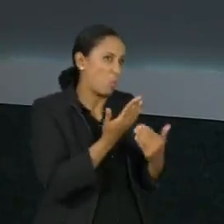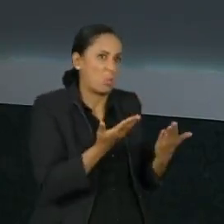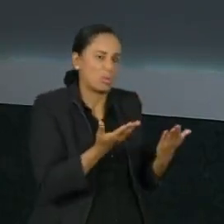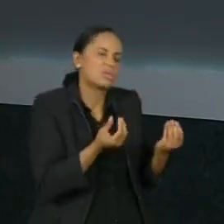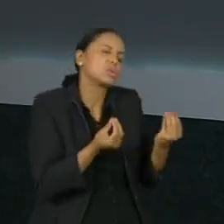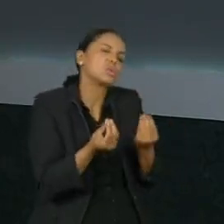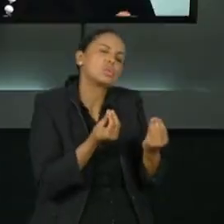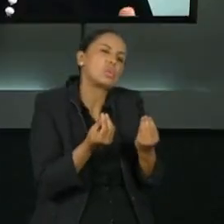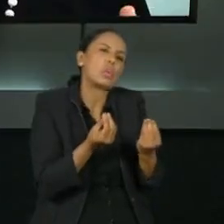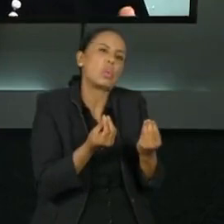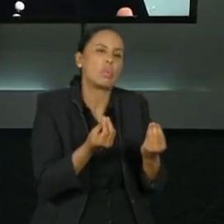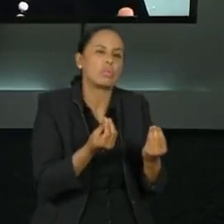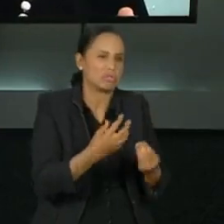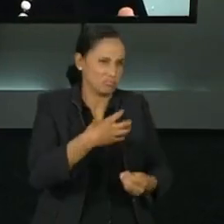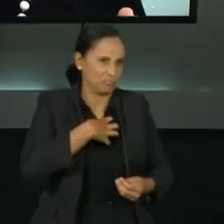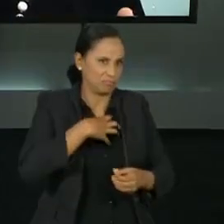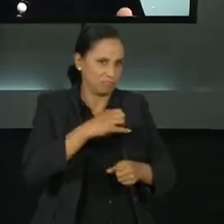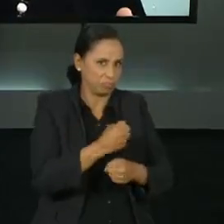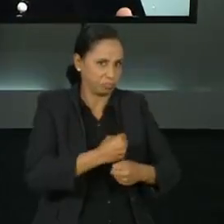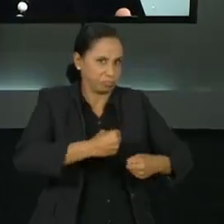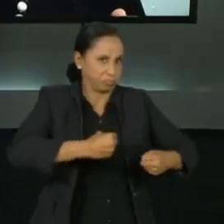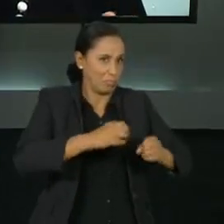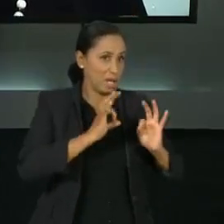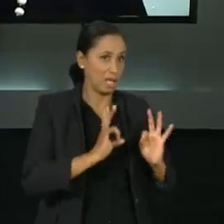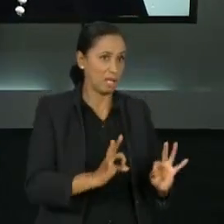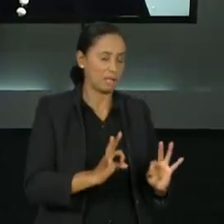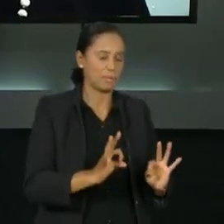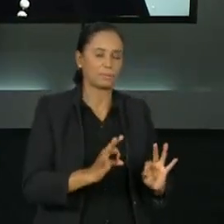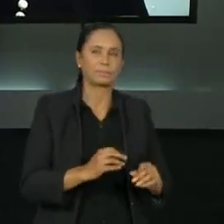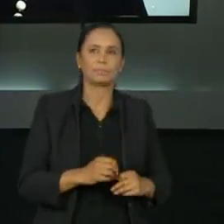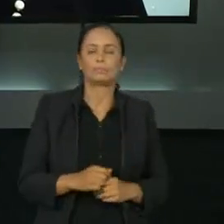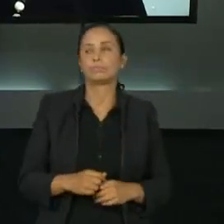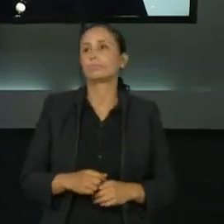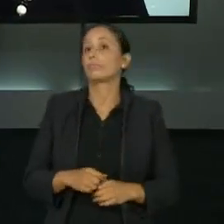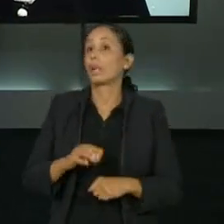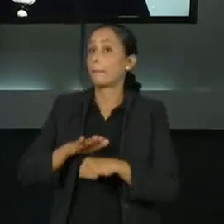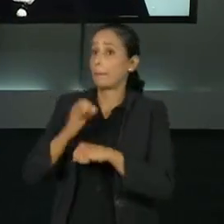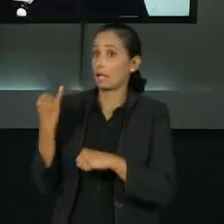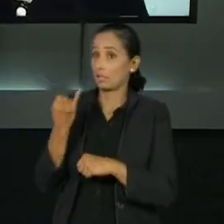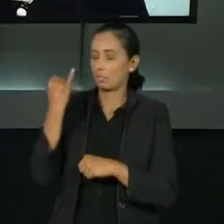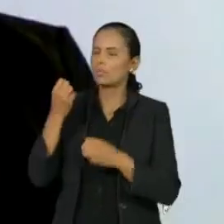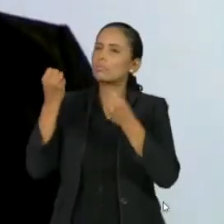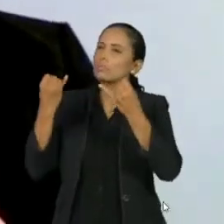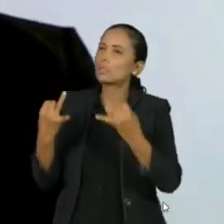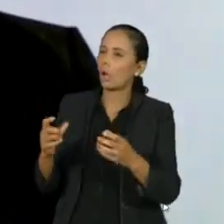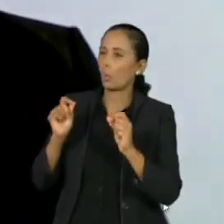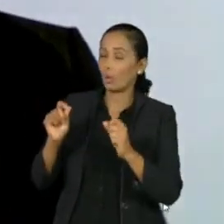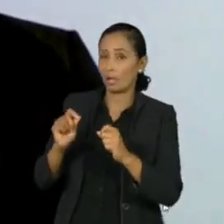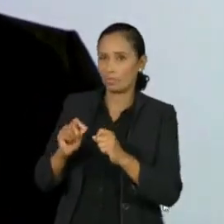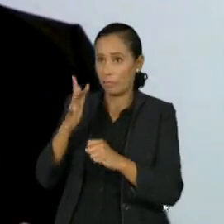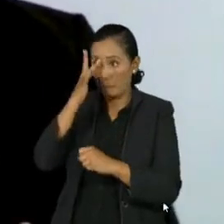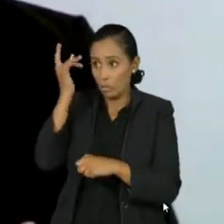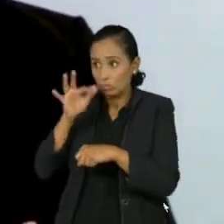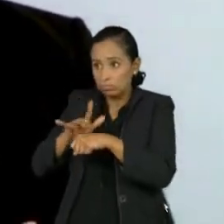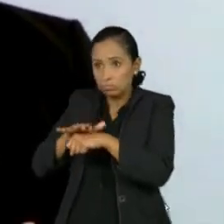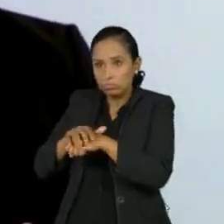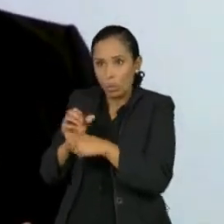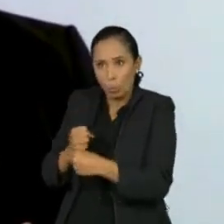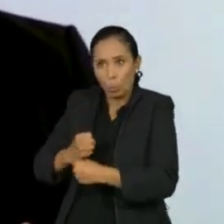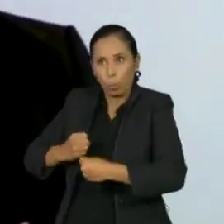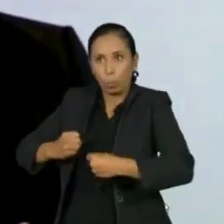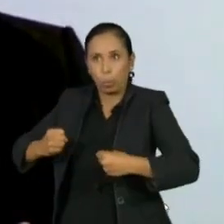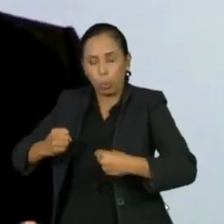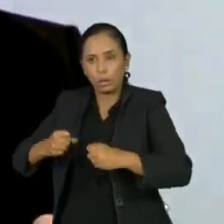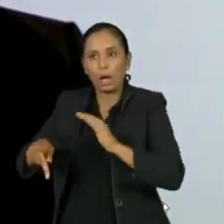conta da obesidade. É importante salientar que a obesidade é uma doença crônica que pode levar a outras